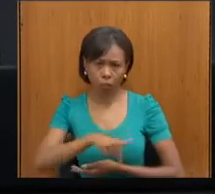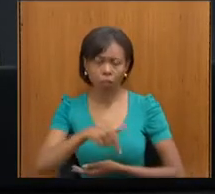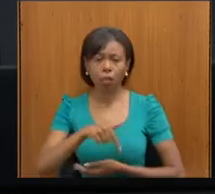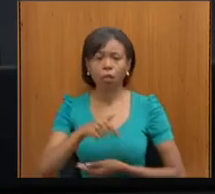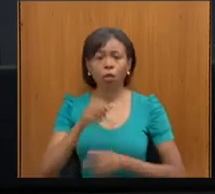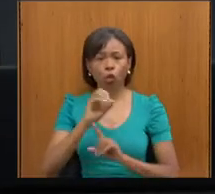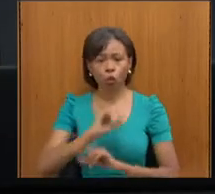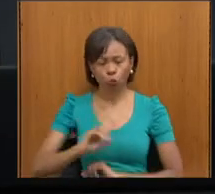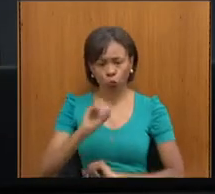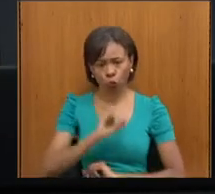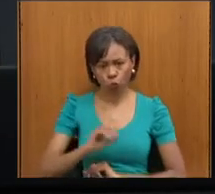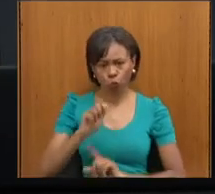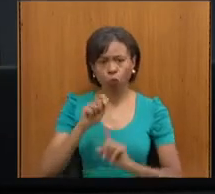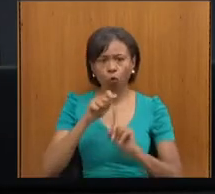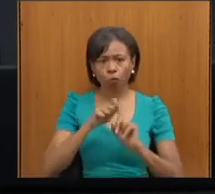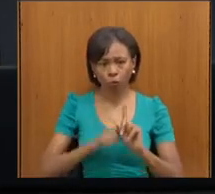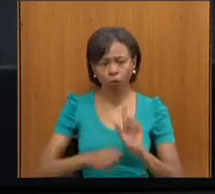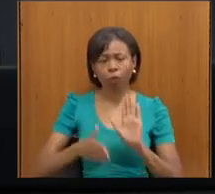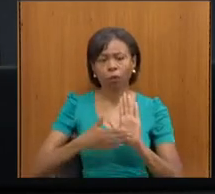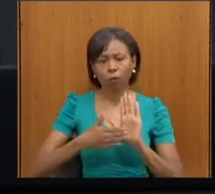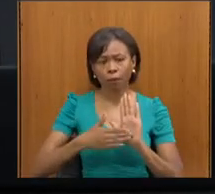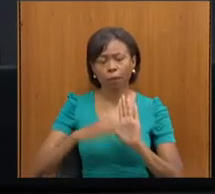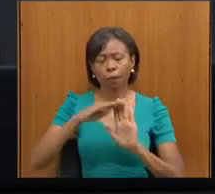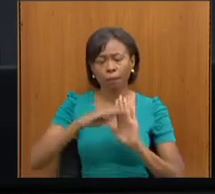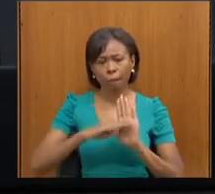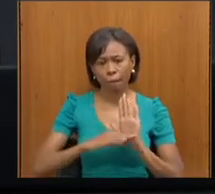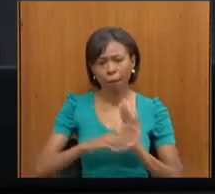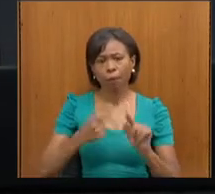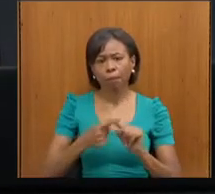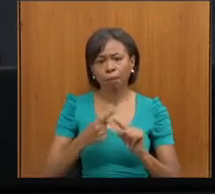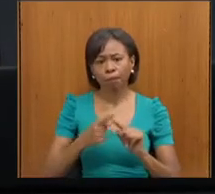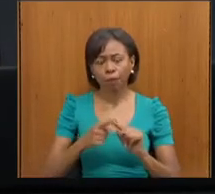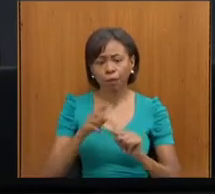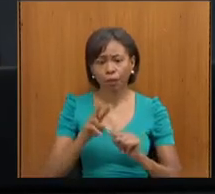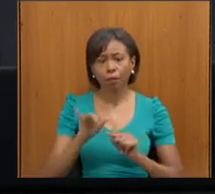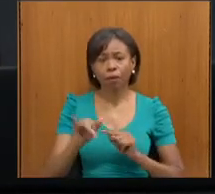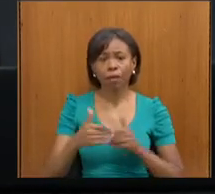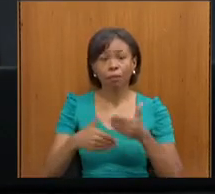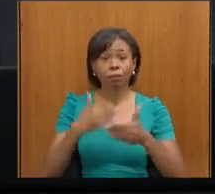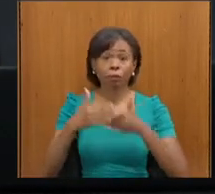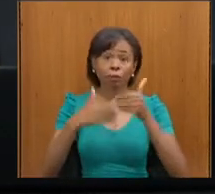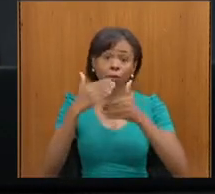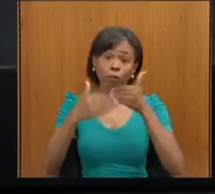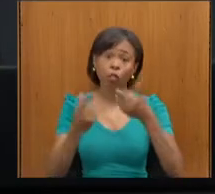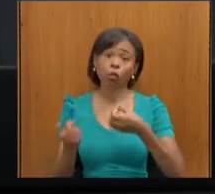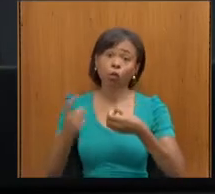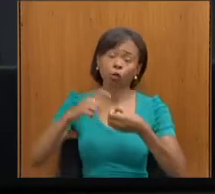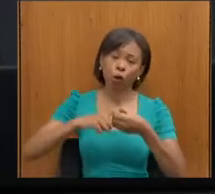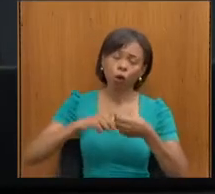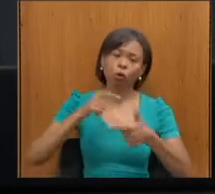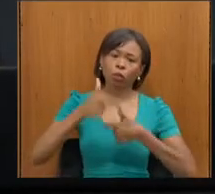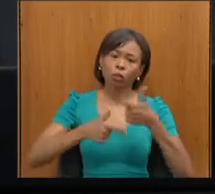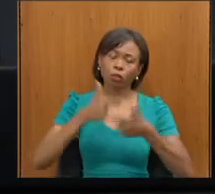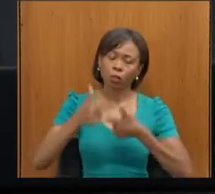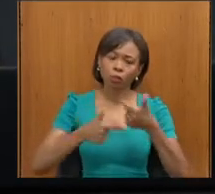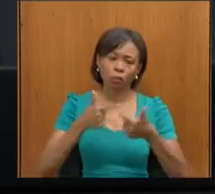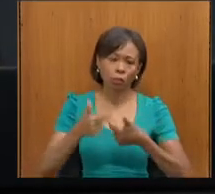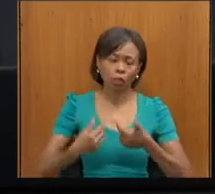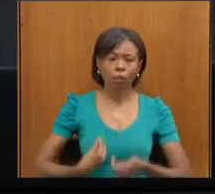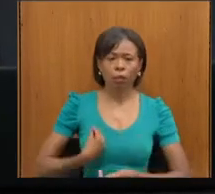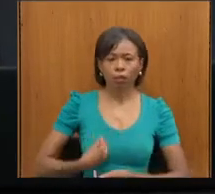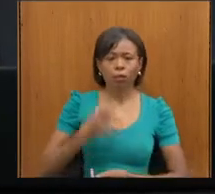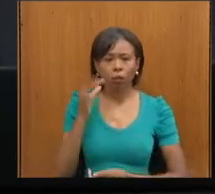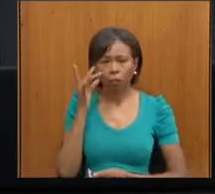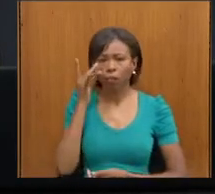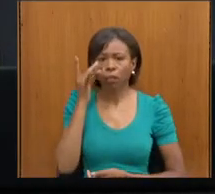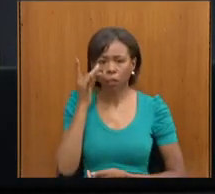havíamos dito que teríamos toda uma construção nesse ano, com o retorno das atividades de forma presencial.